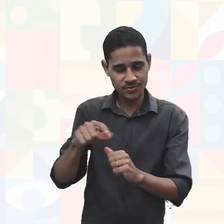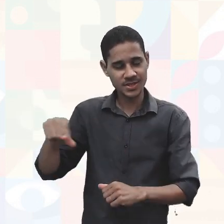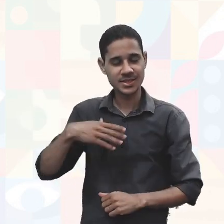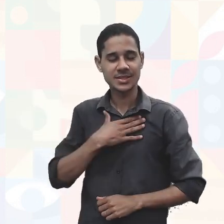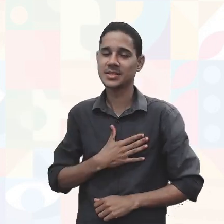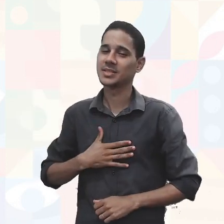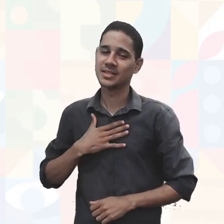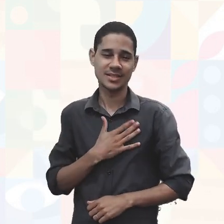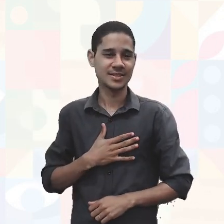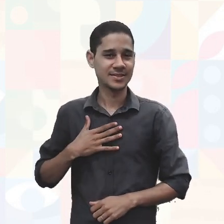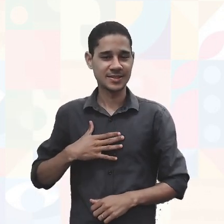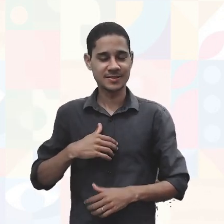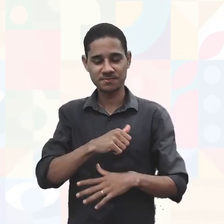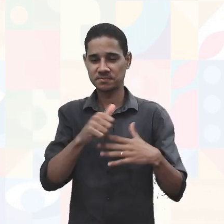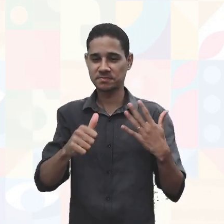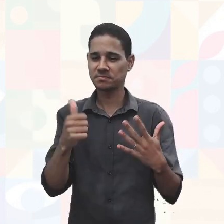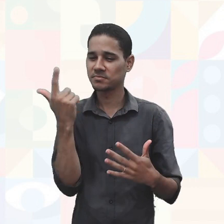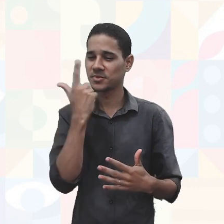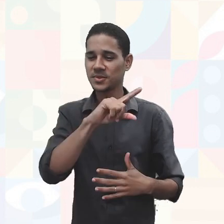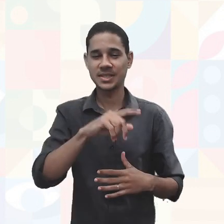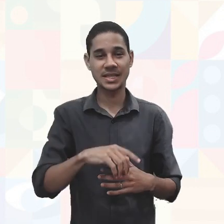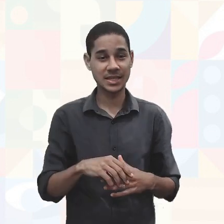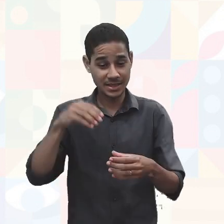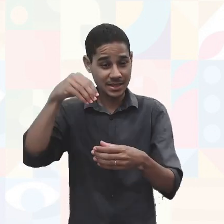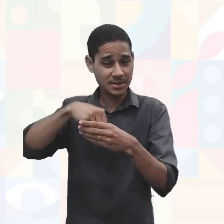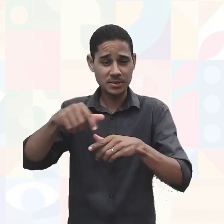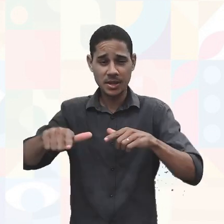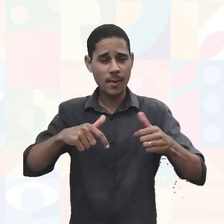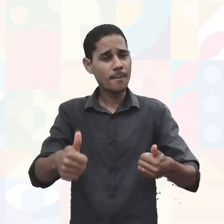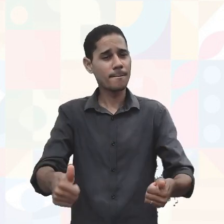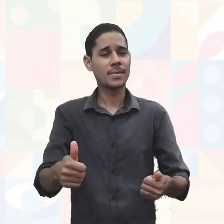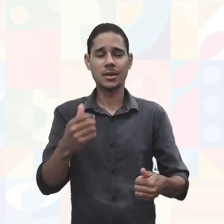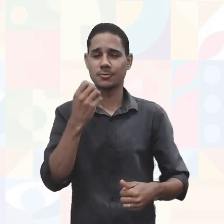positivos em um ambiente de trabalho saudável.